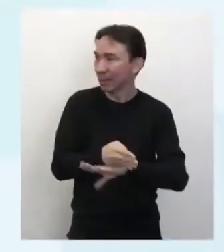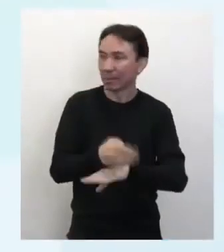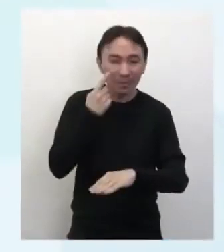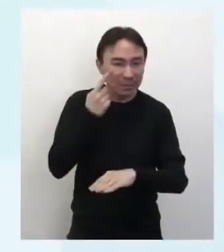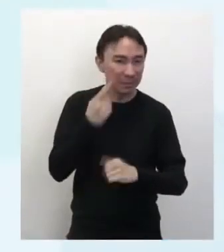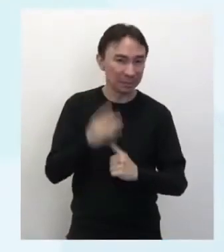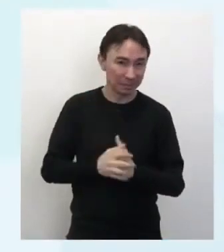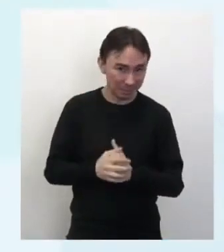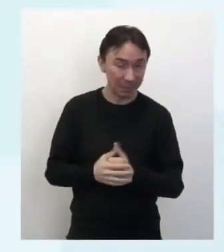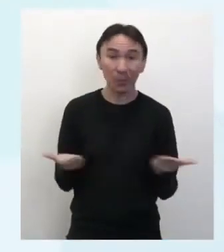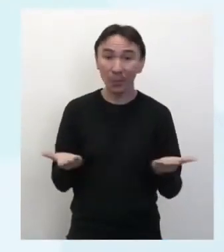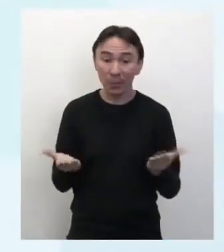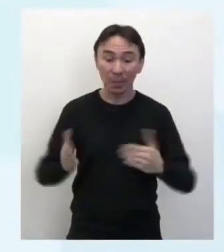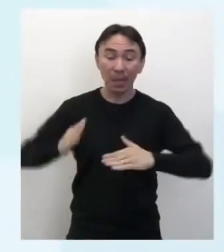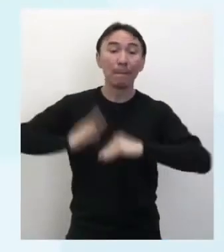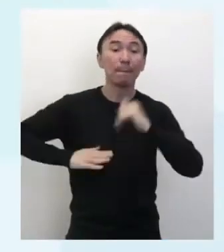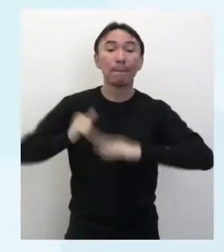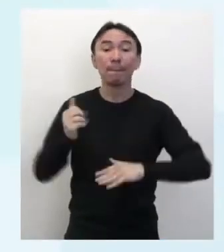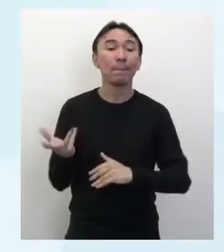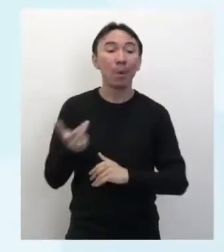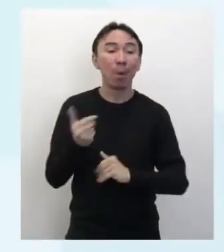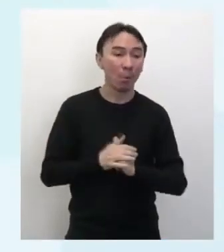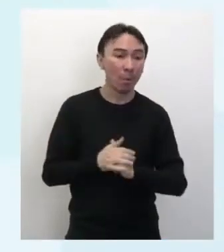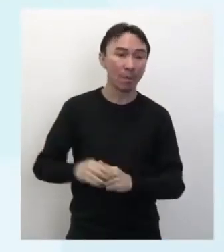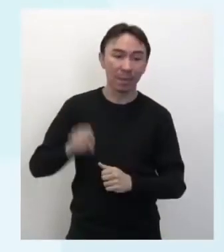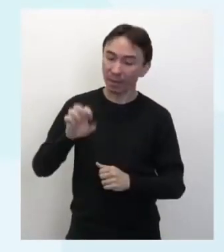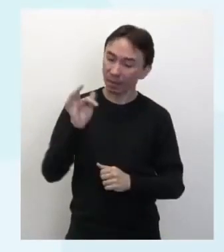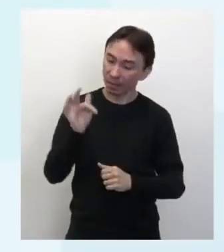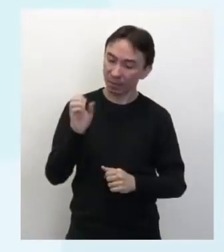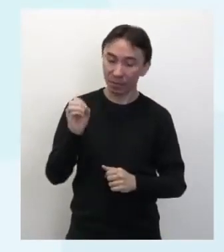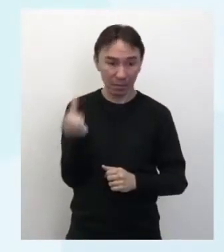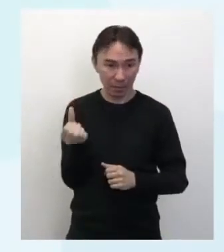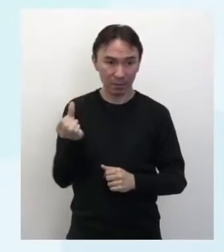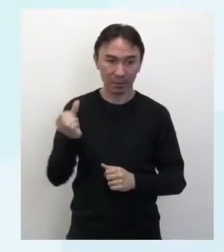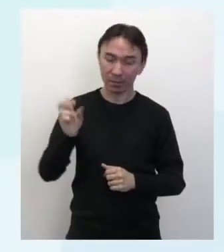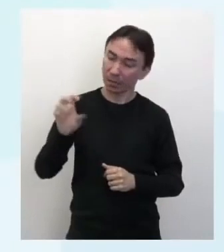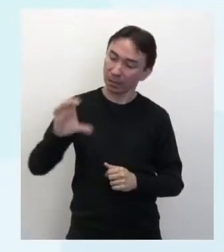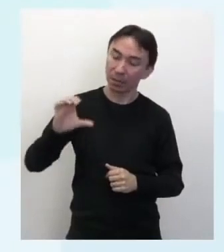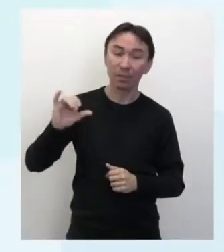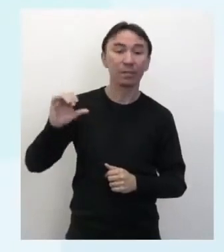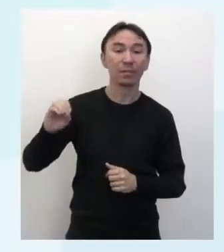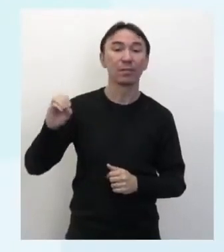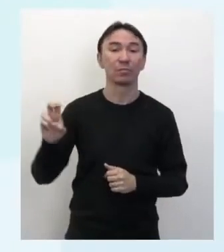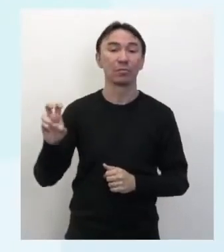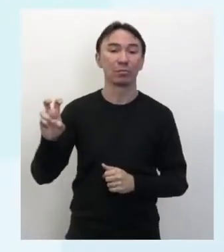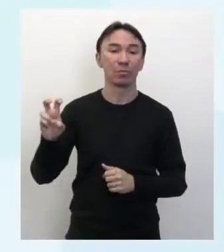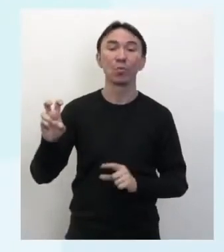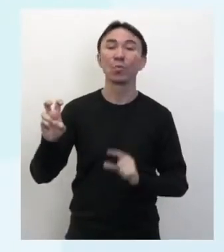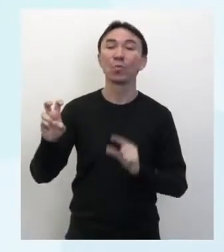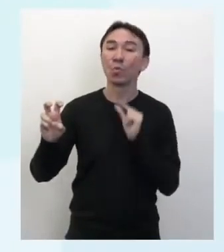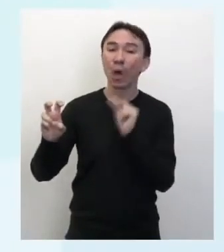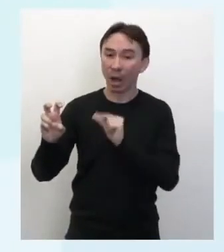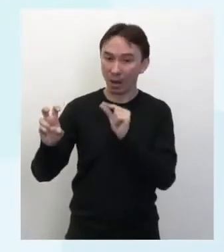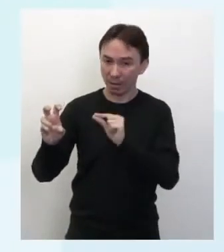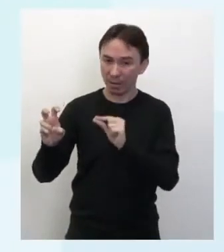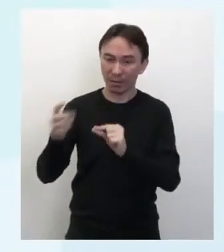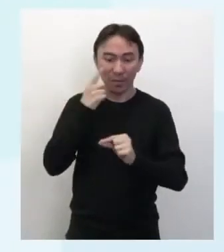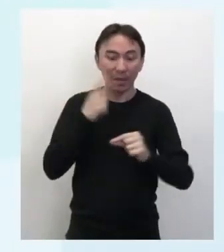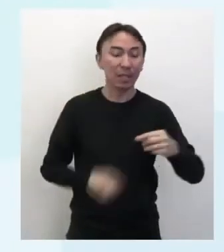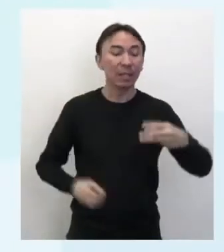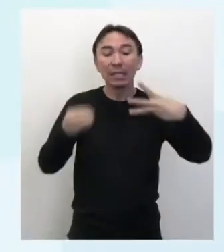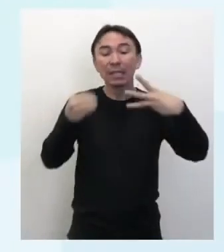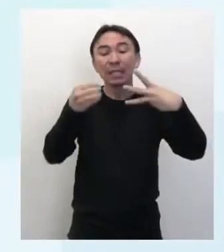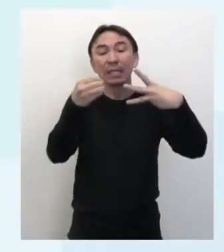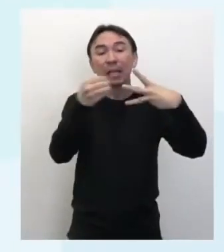trabalhar hoje, então. Então, é EF06CI05, identificar a organização básica da célula